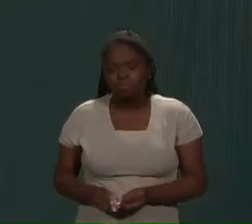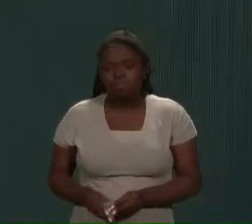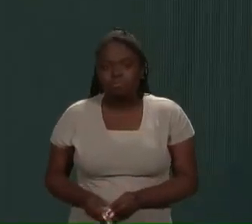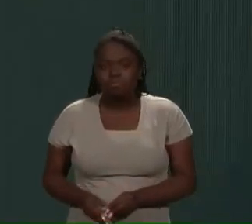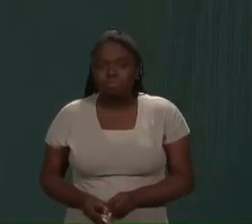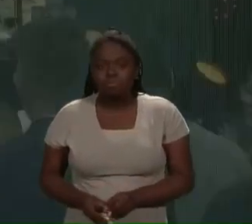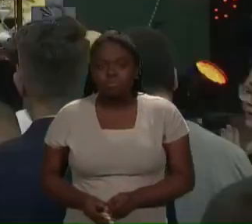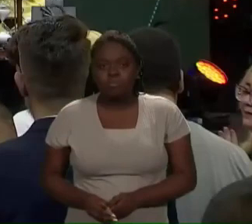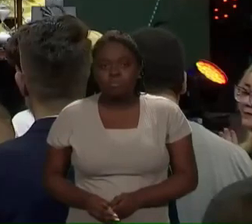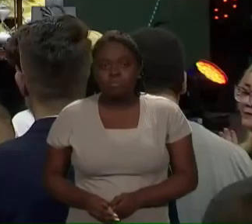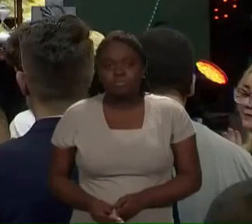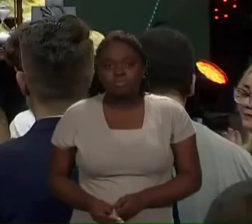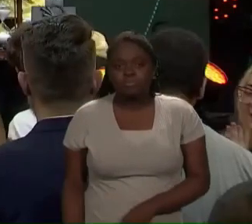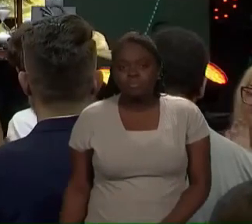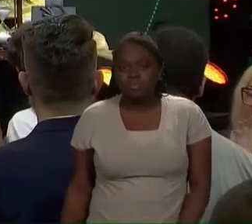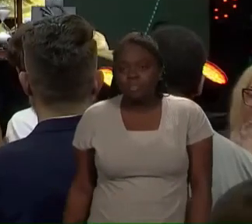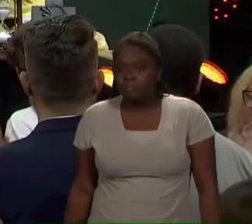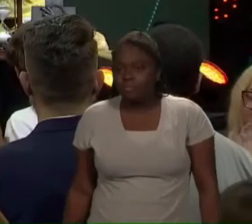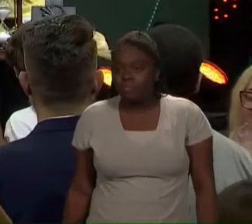Amor!